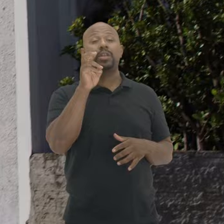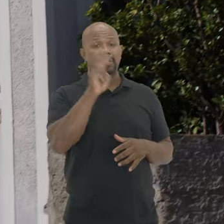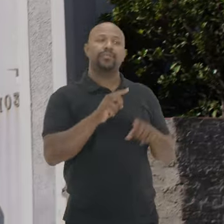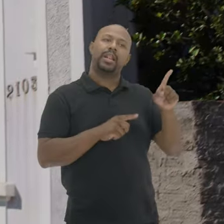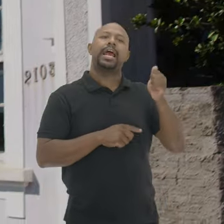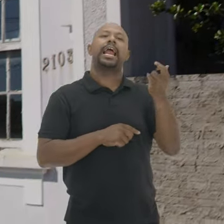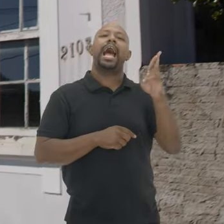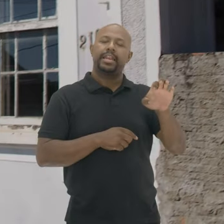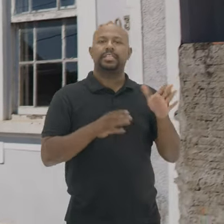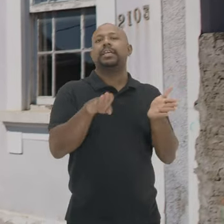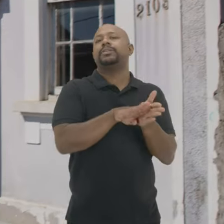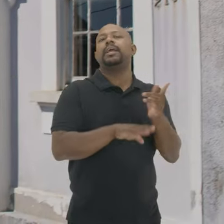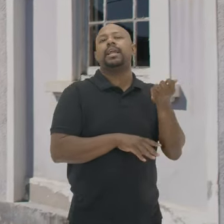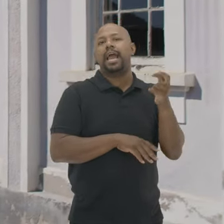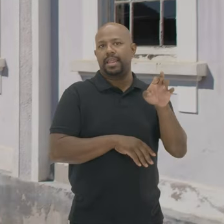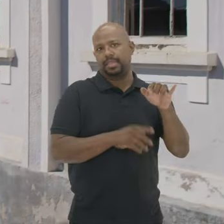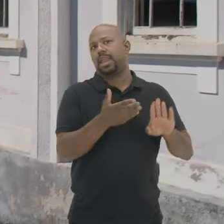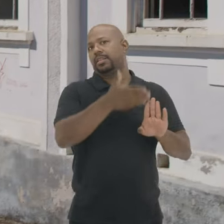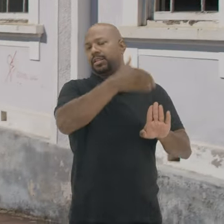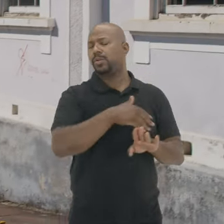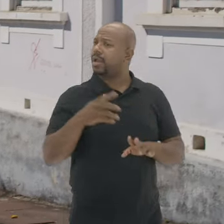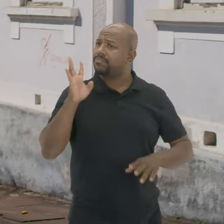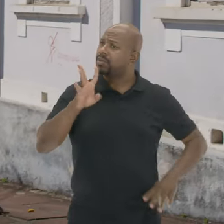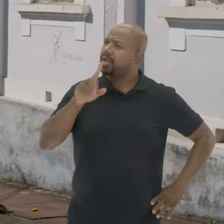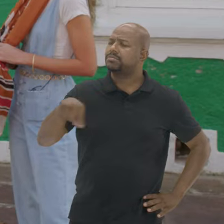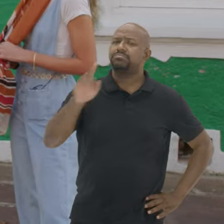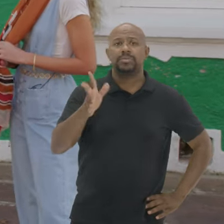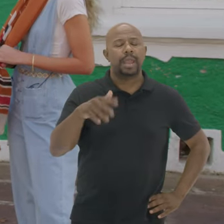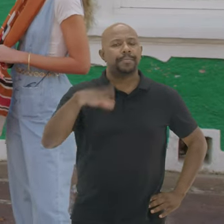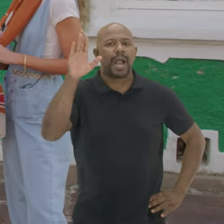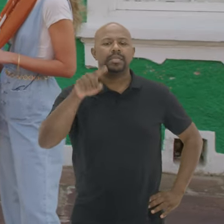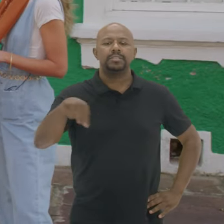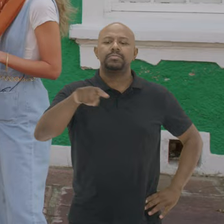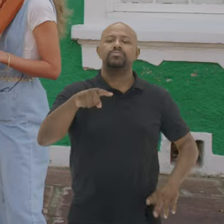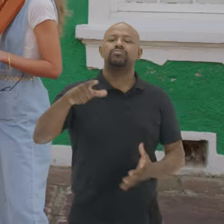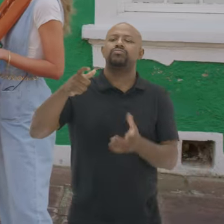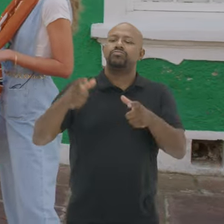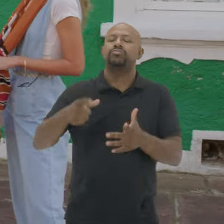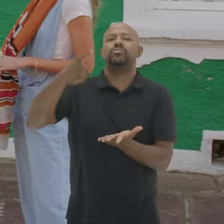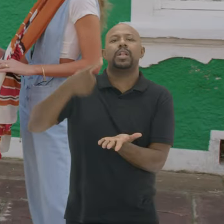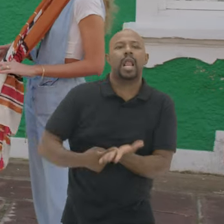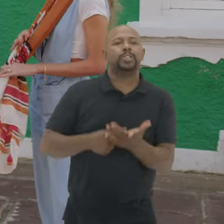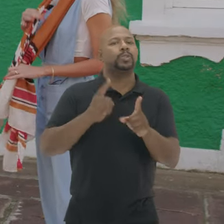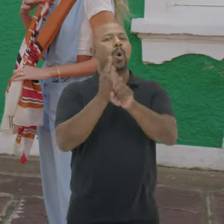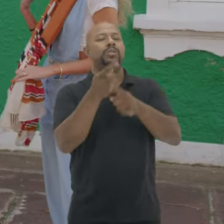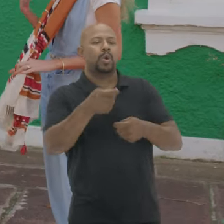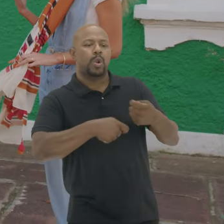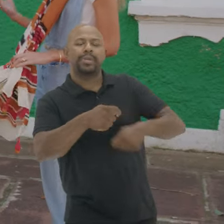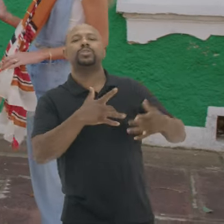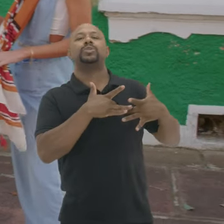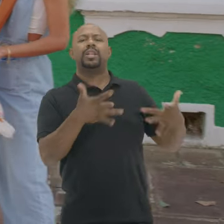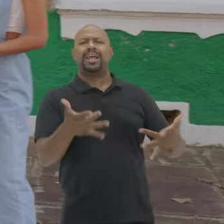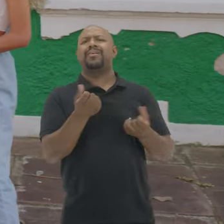viu Lá na Gare Na estação da Gare Que é anterior Em letras brancas Vila Belga legal que aqui tem se tornado Cada vez mais um ponto de encontro E de